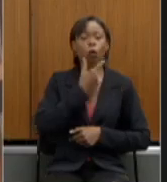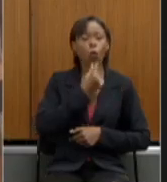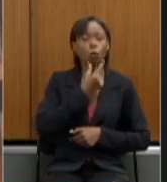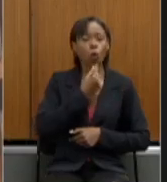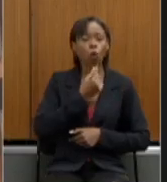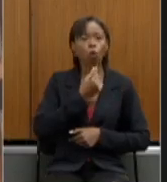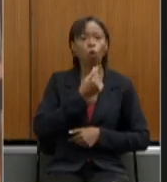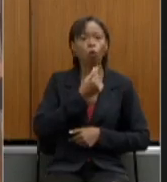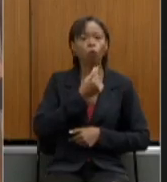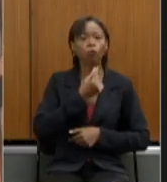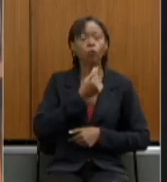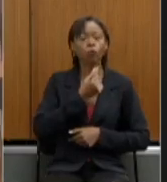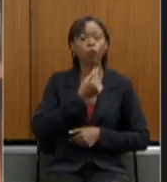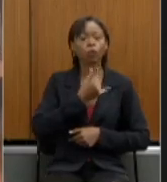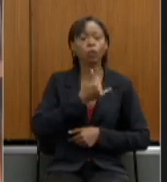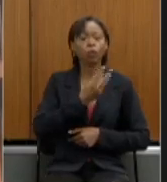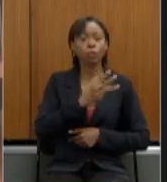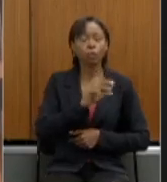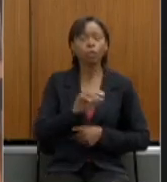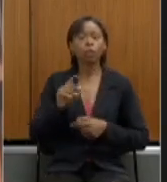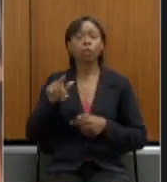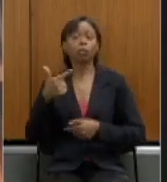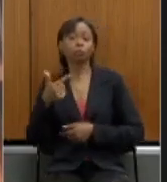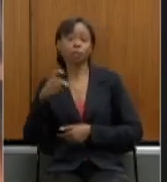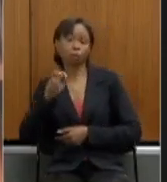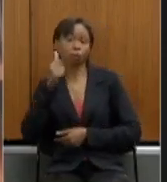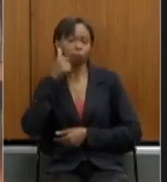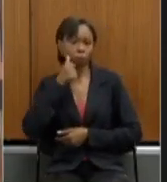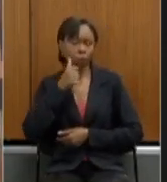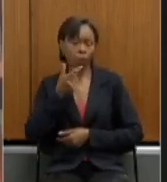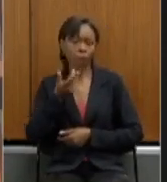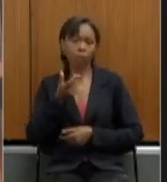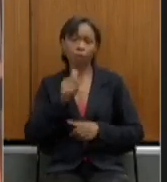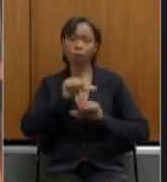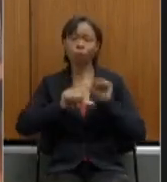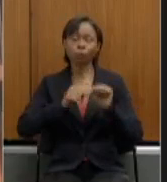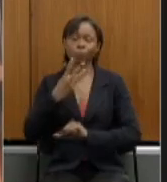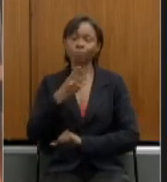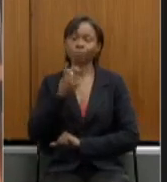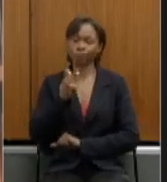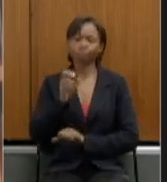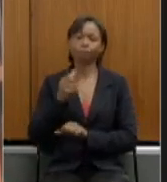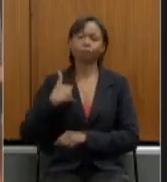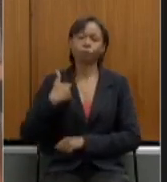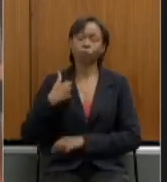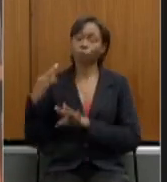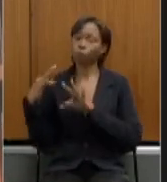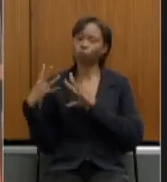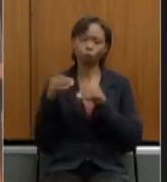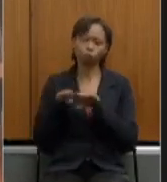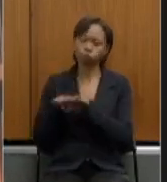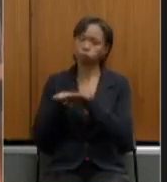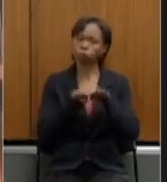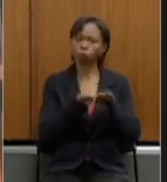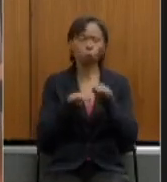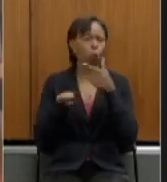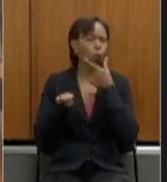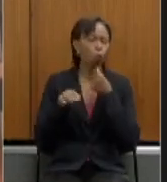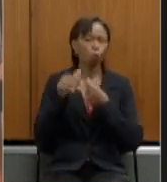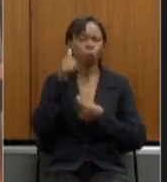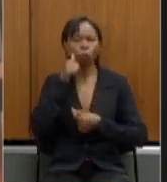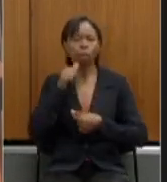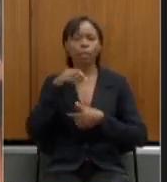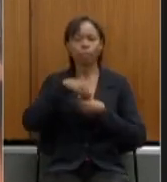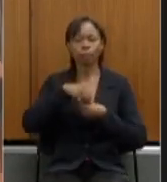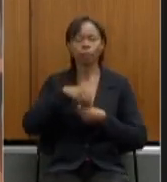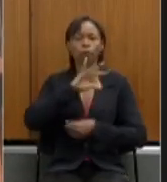mulheres e passou a ser de 35 anos agora para todos homens e mulheres na polícia